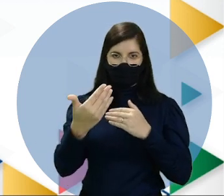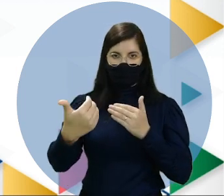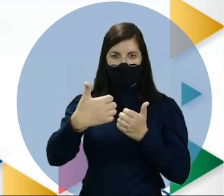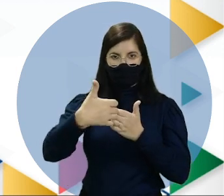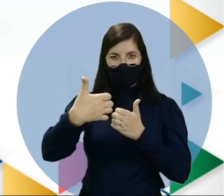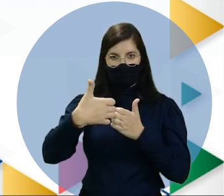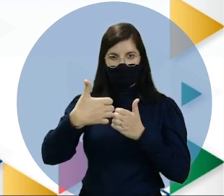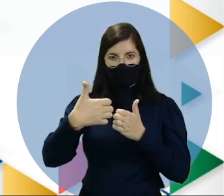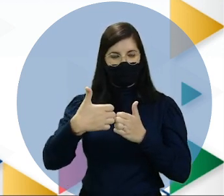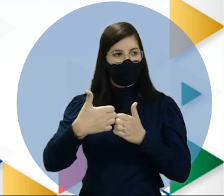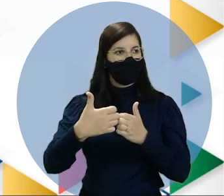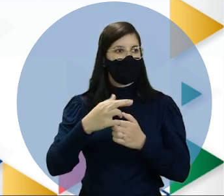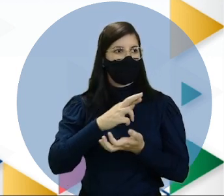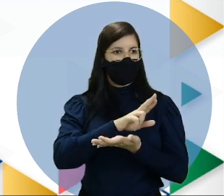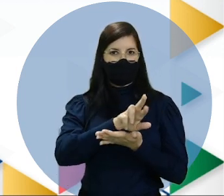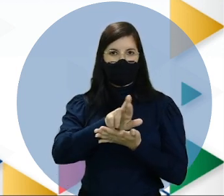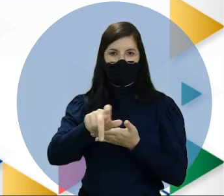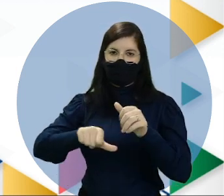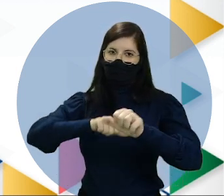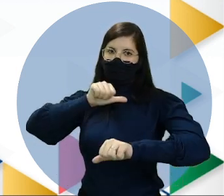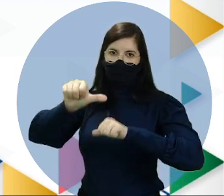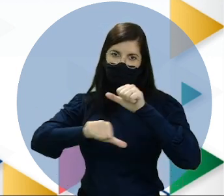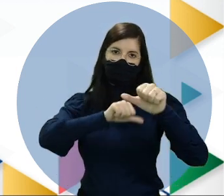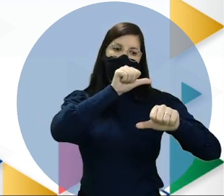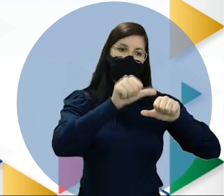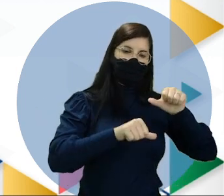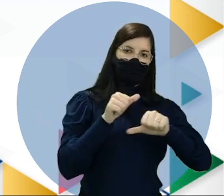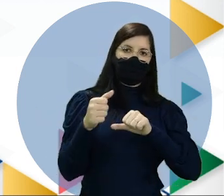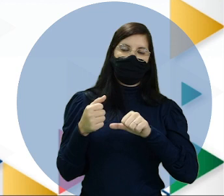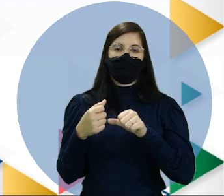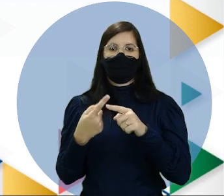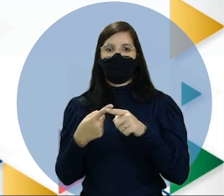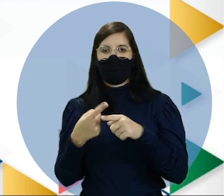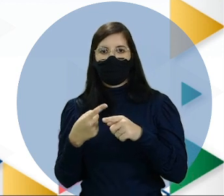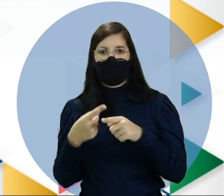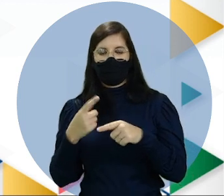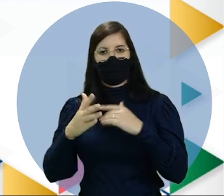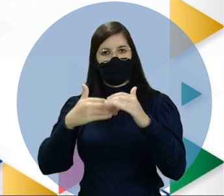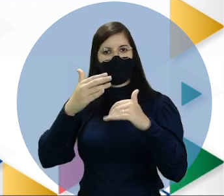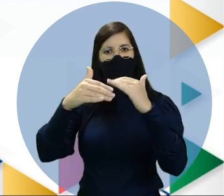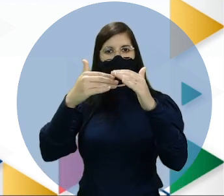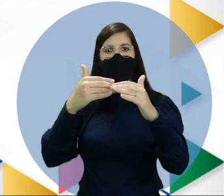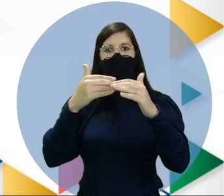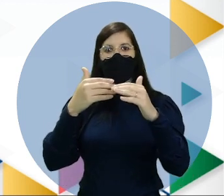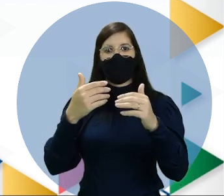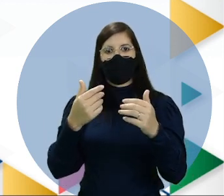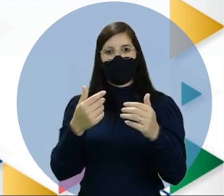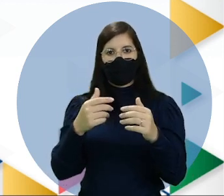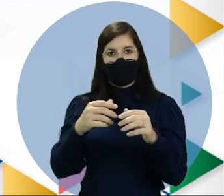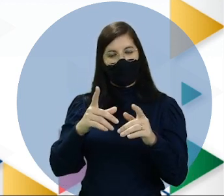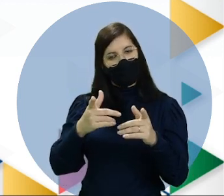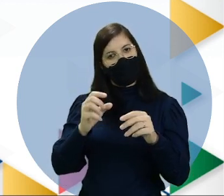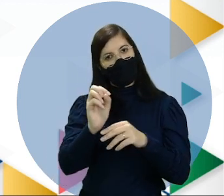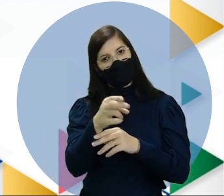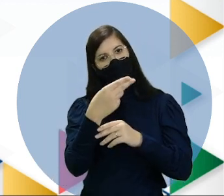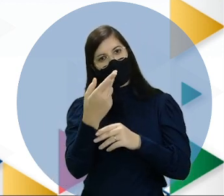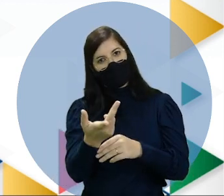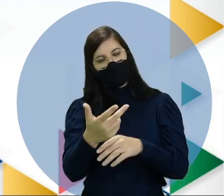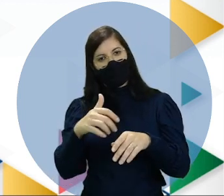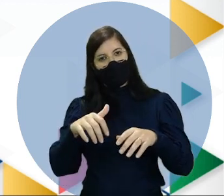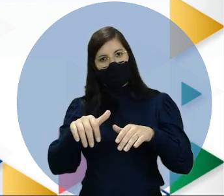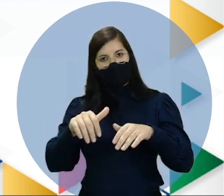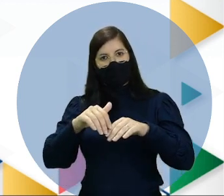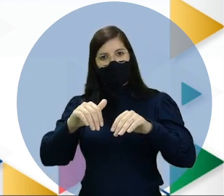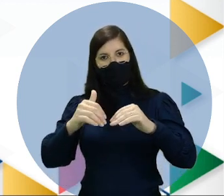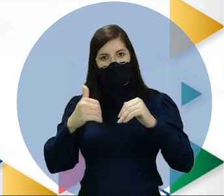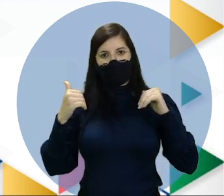diversas vezes alteradas, isso daí com os avanços e recuos, na verdade, dos